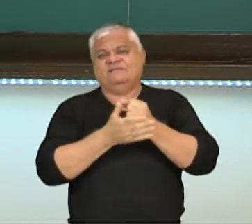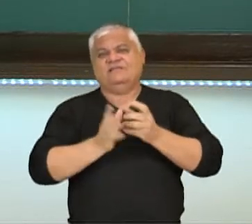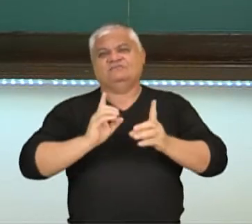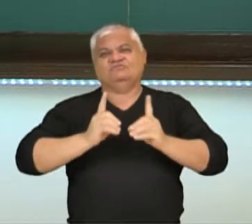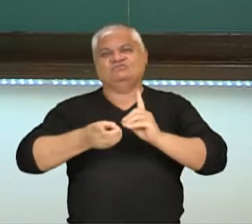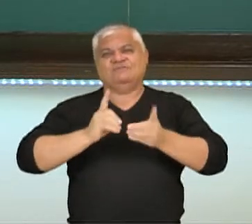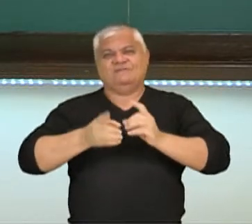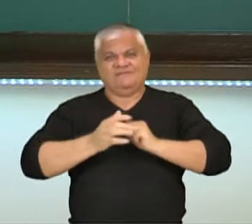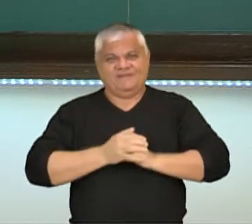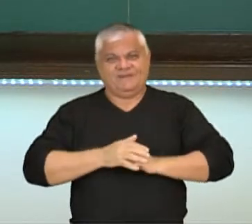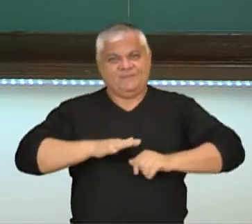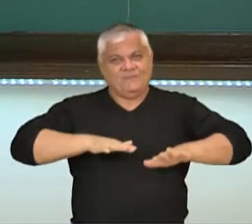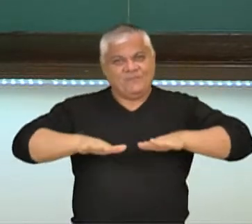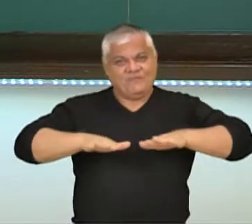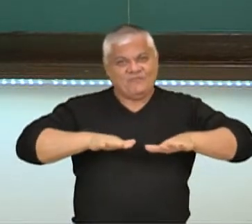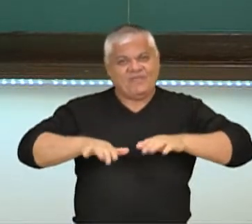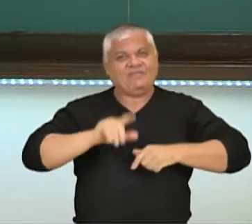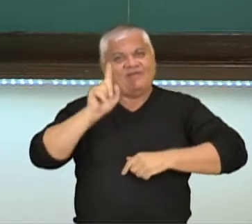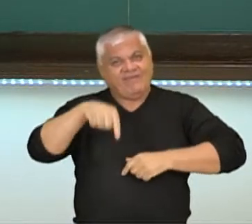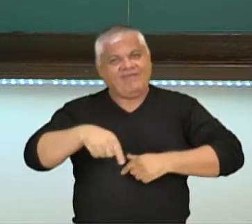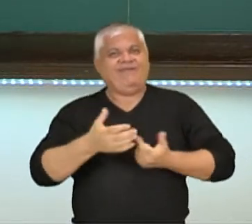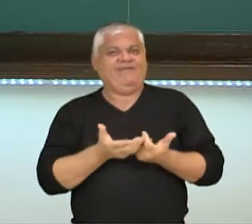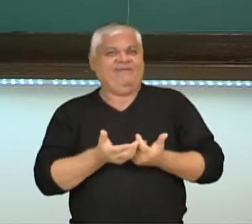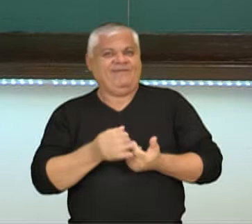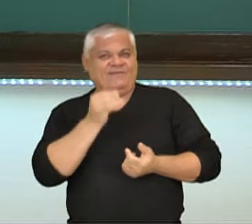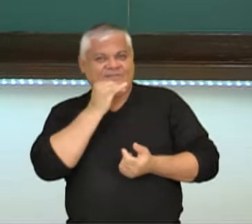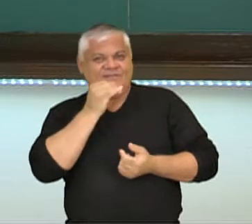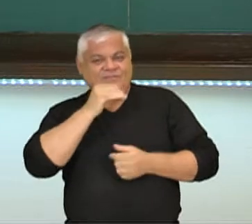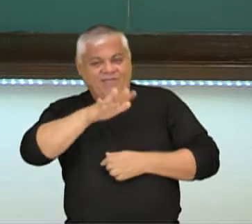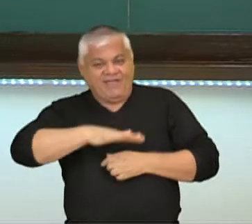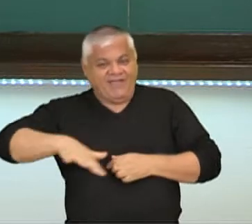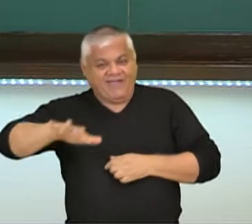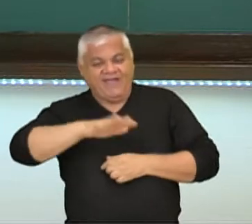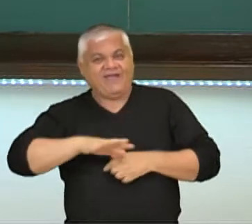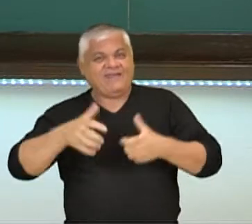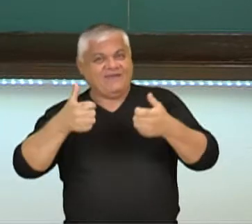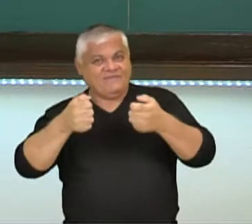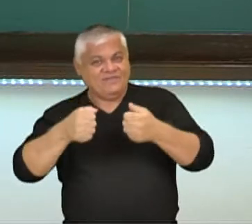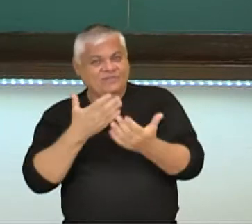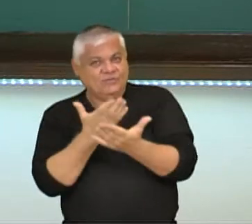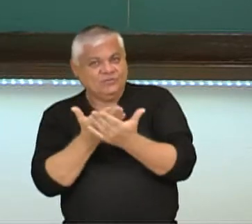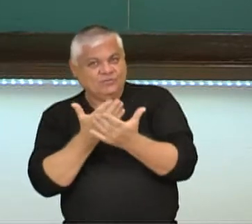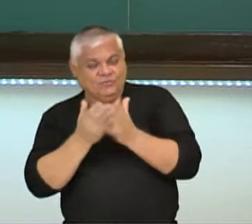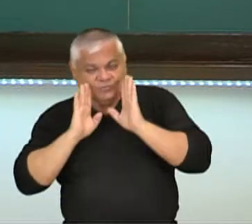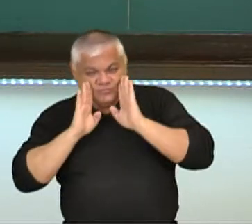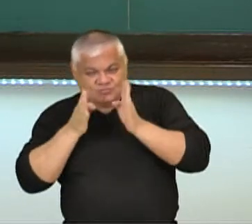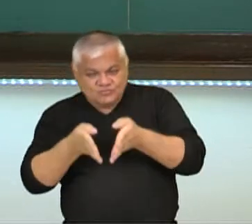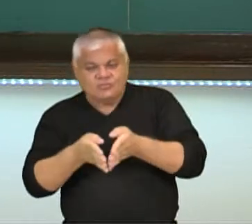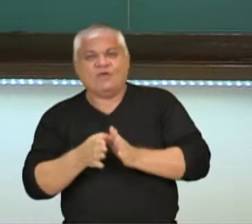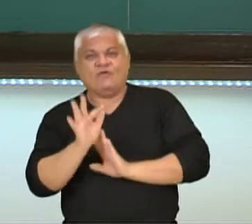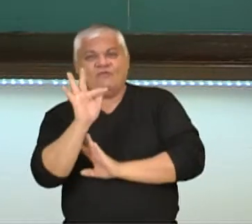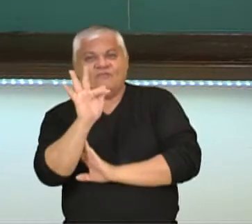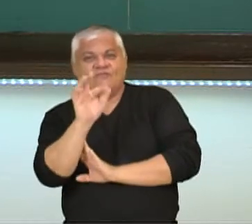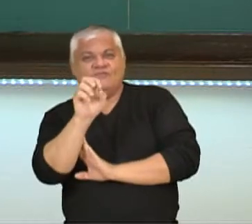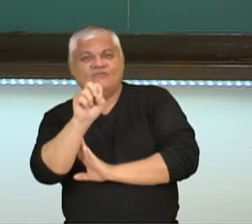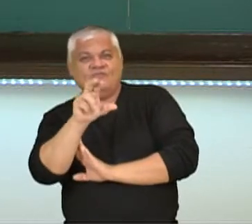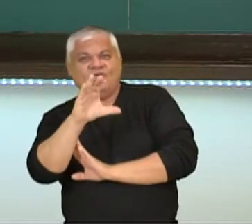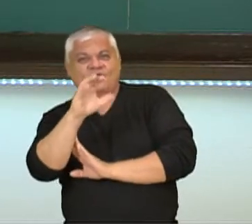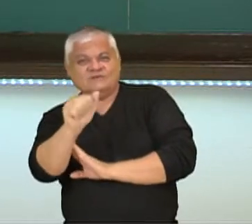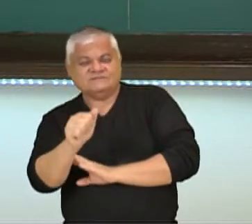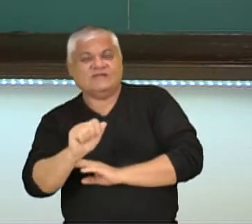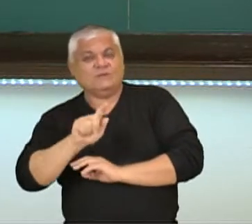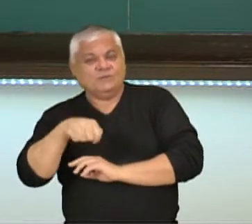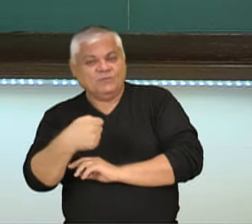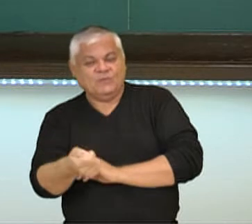E o que é dinâmica? Dinâmica é a área da física que estuda as forças. A área da física que estuda as forças é